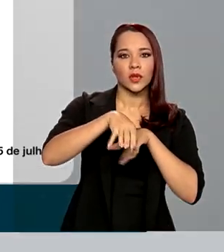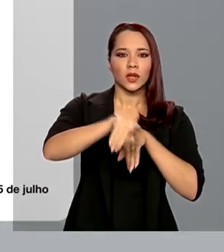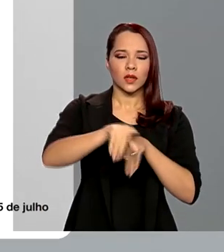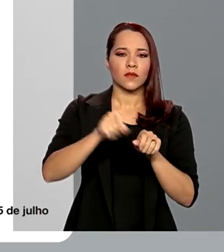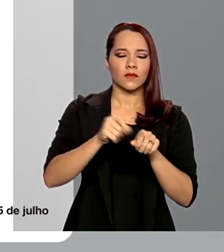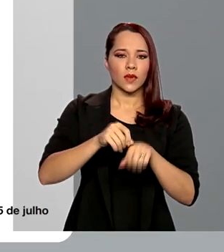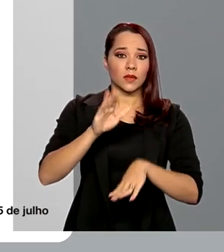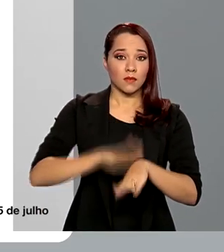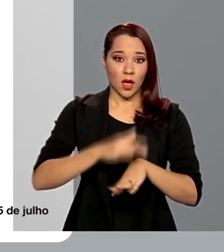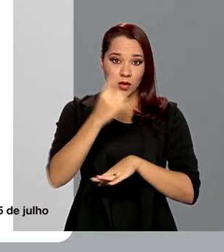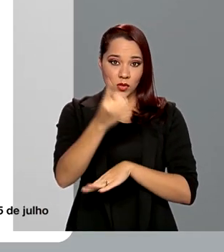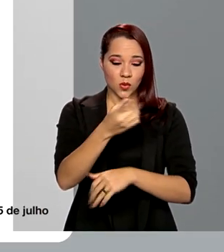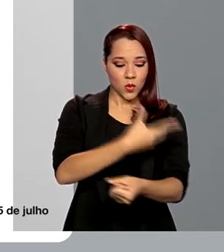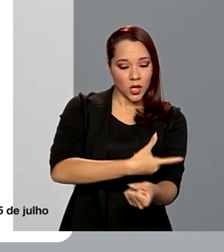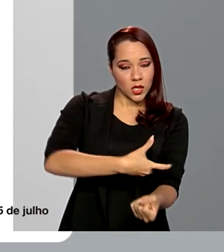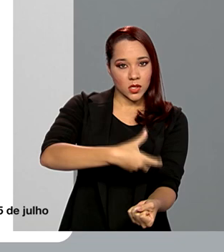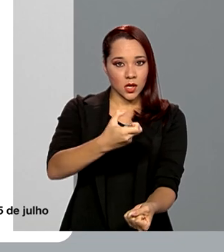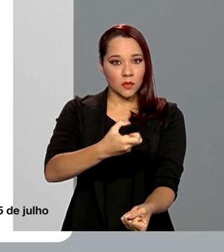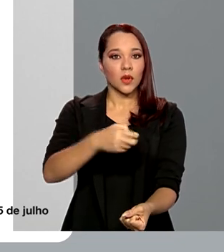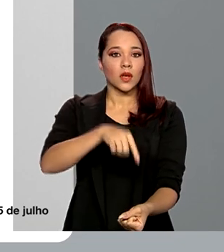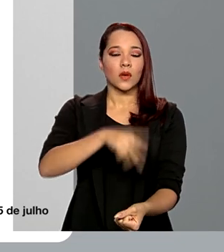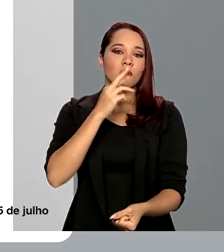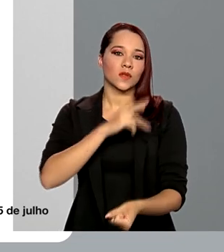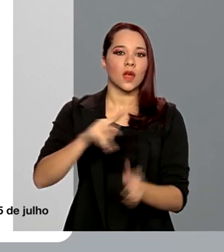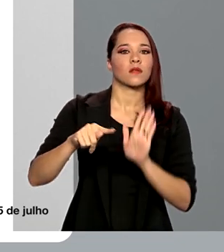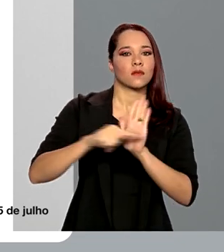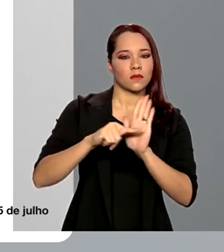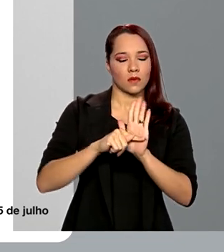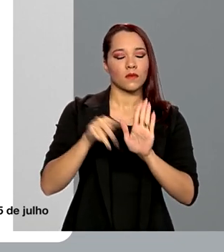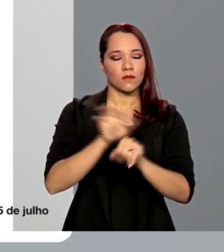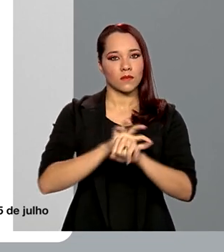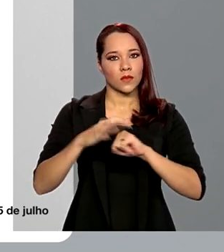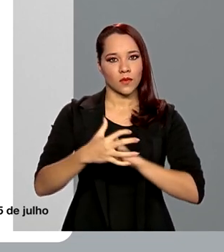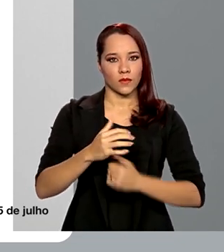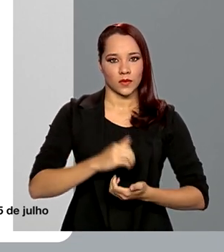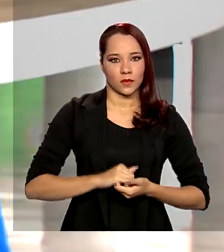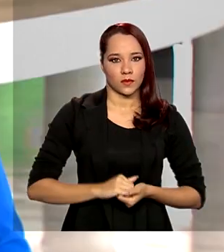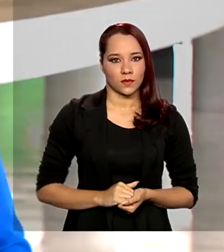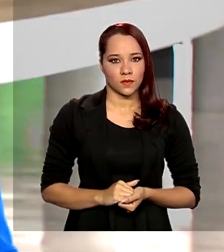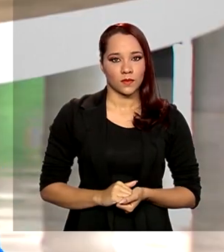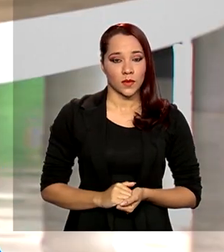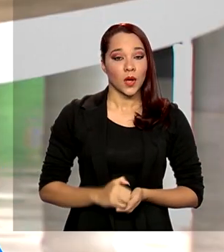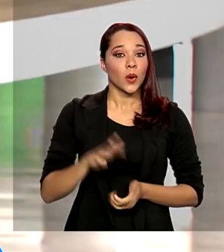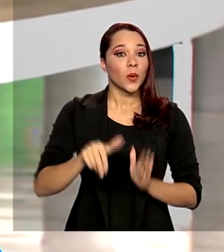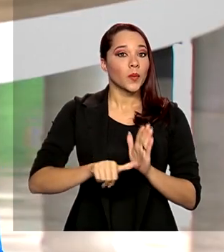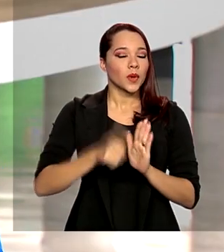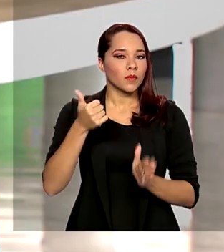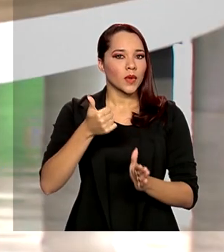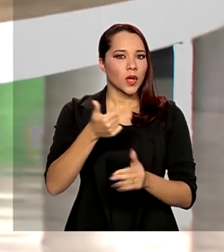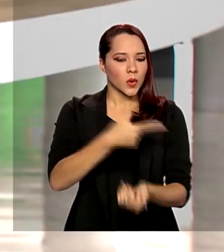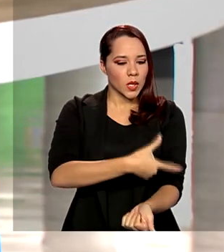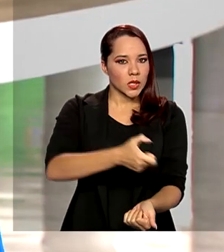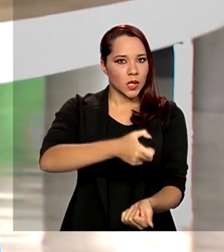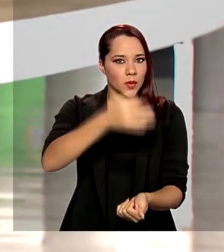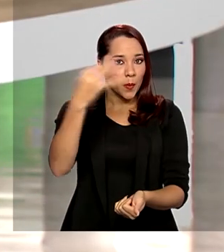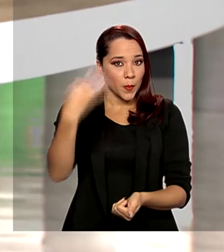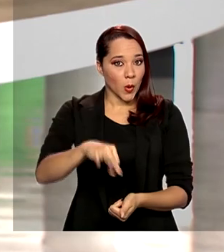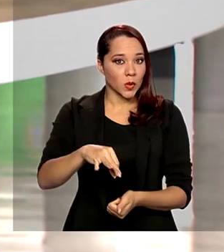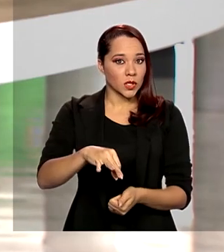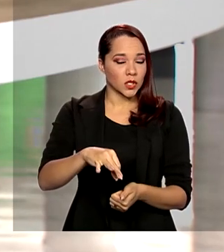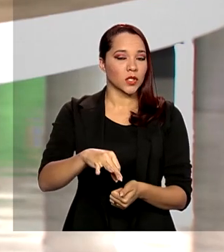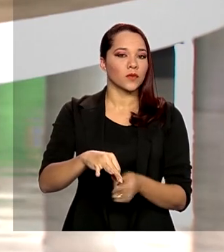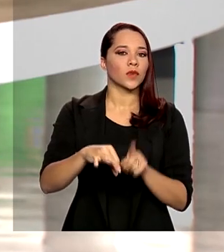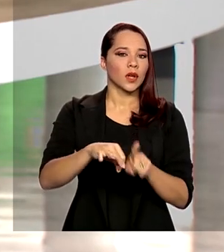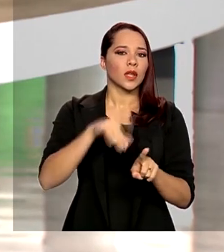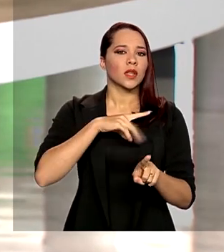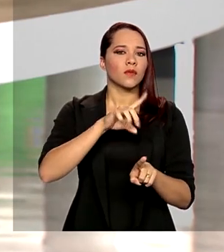fez mais um exame e o resultado foi negativo para a Covid-19. O primeiro exame positivo para a doença